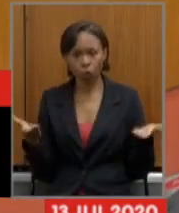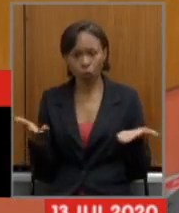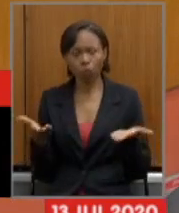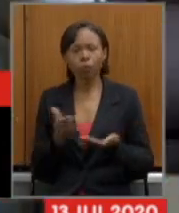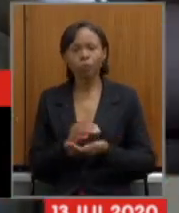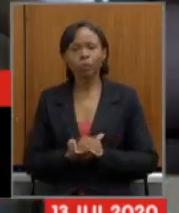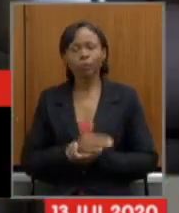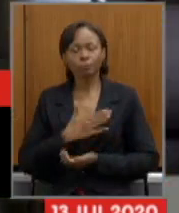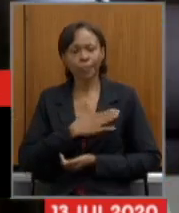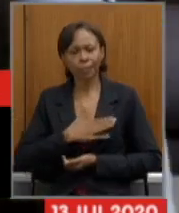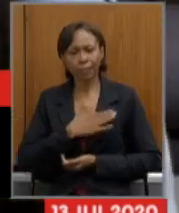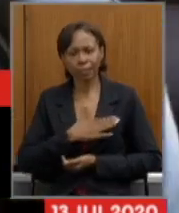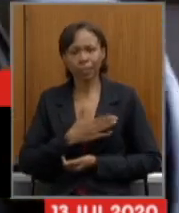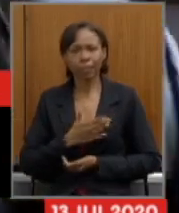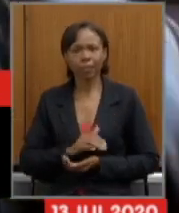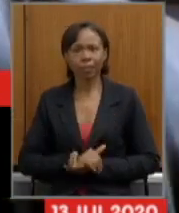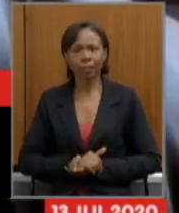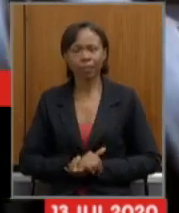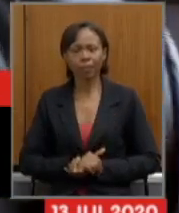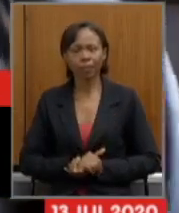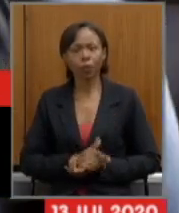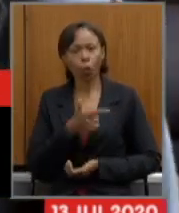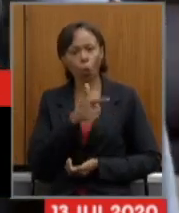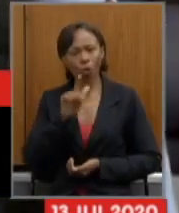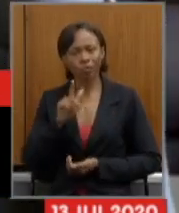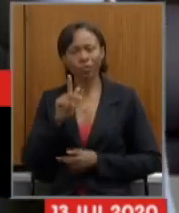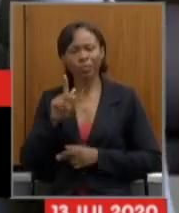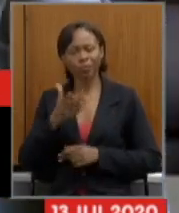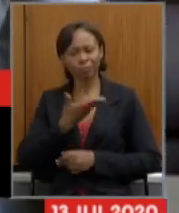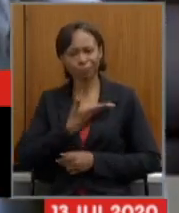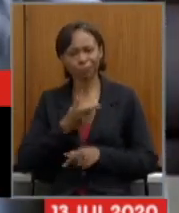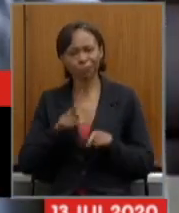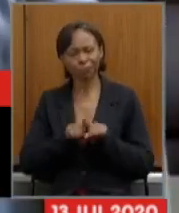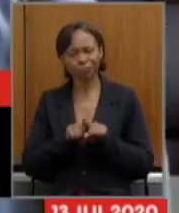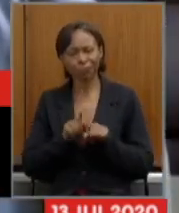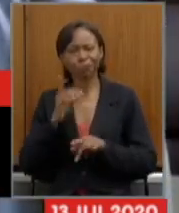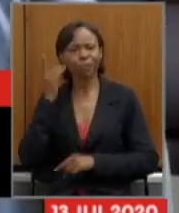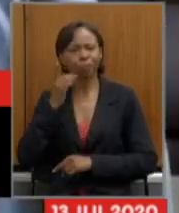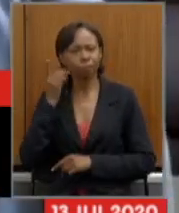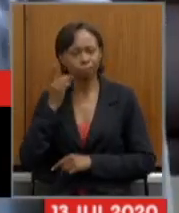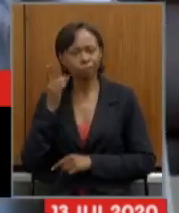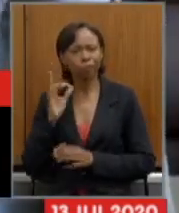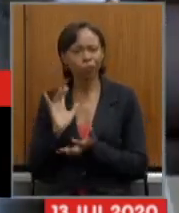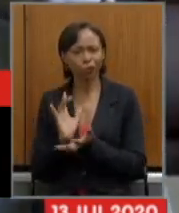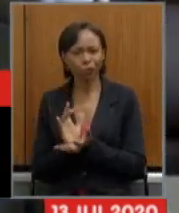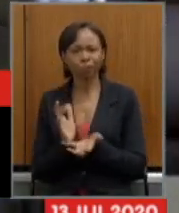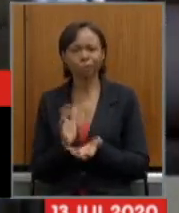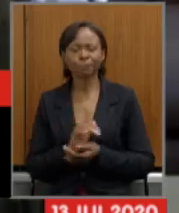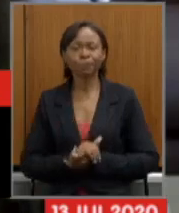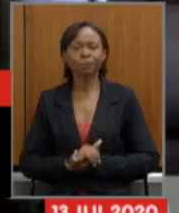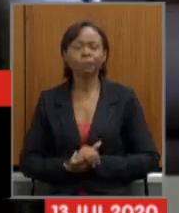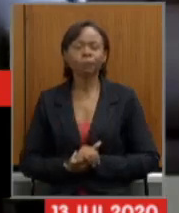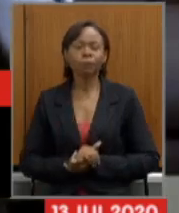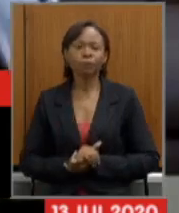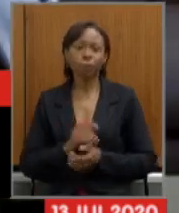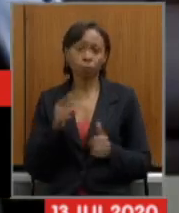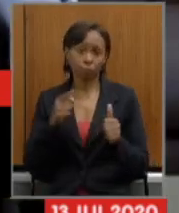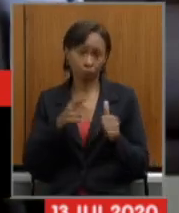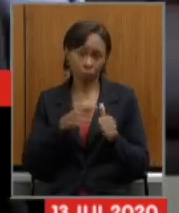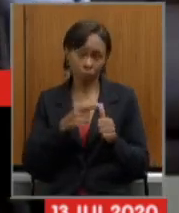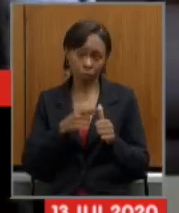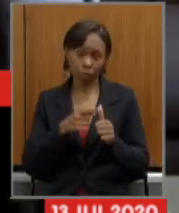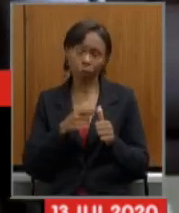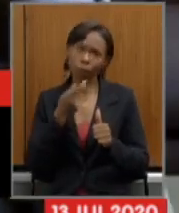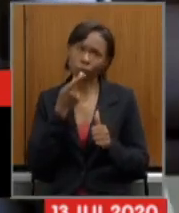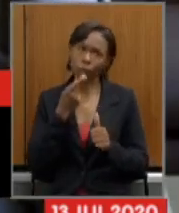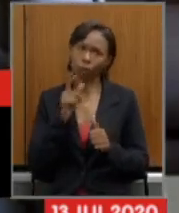companheiro Cristiano e mais companheiros deputados e deputadas em primeiro lugar eu quero dizer que